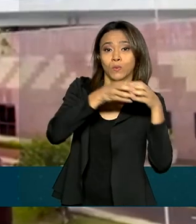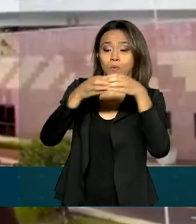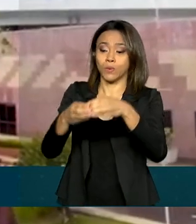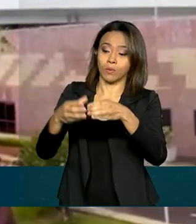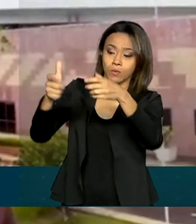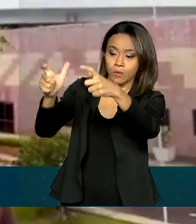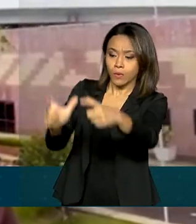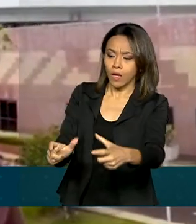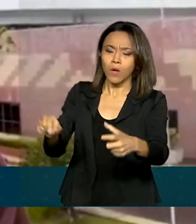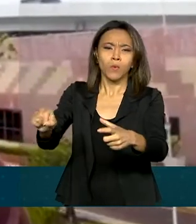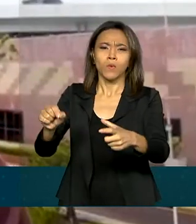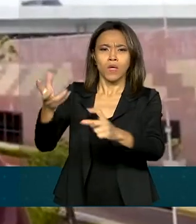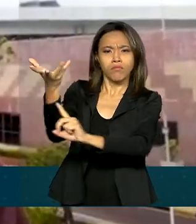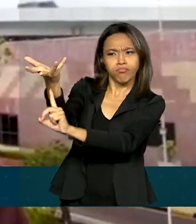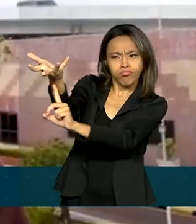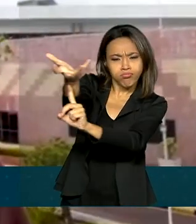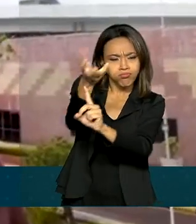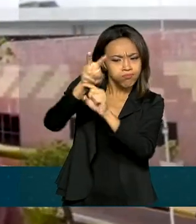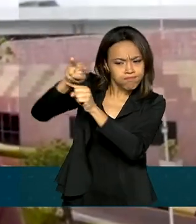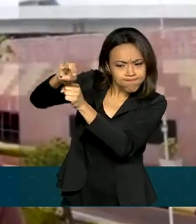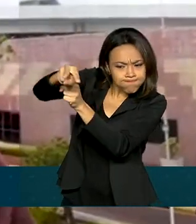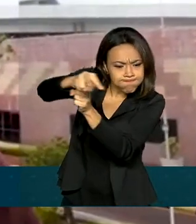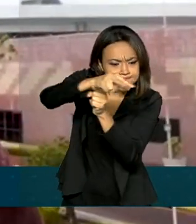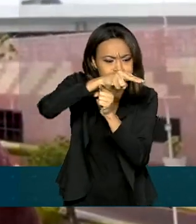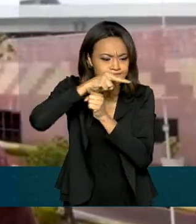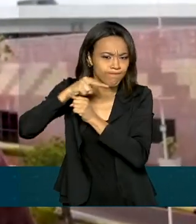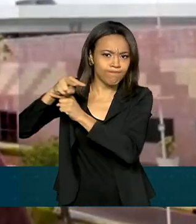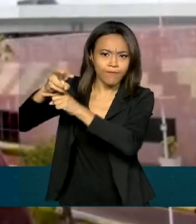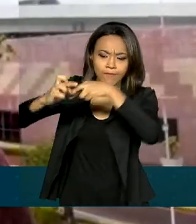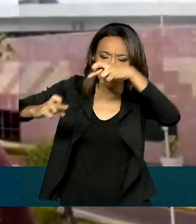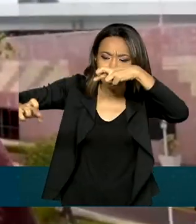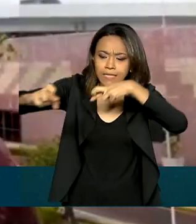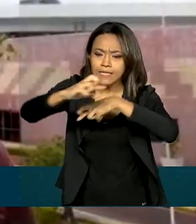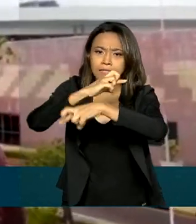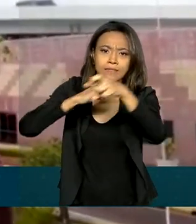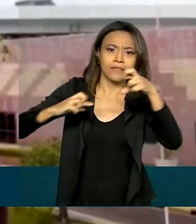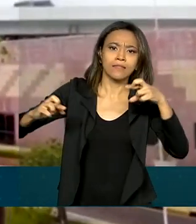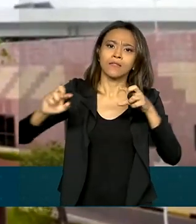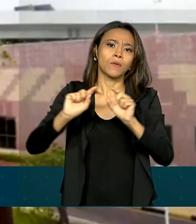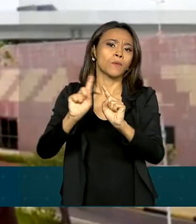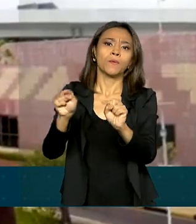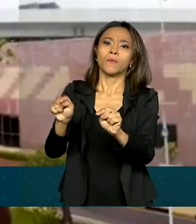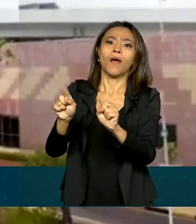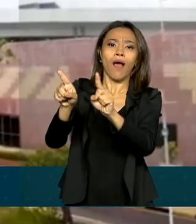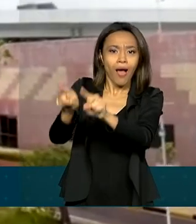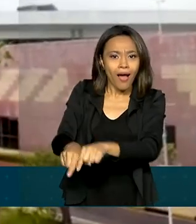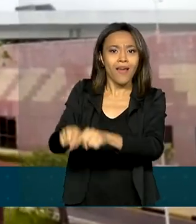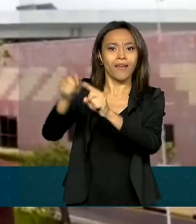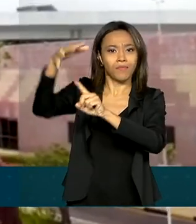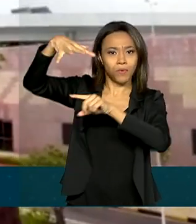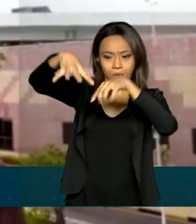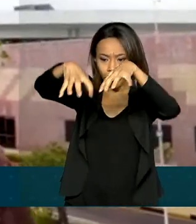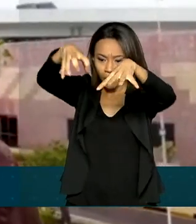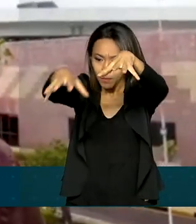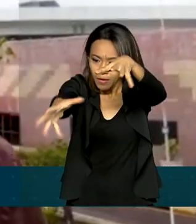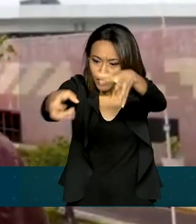que é o centro de monitoramento e fiscalização da Amazônia. Esse monitoramento é todo ele feito por satélites. E à noite,